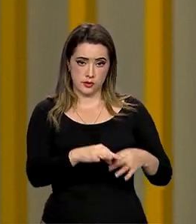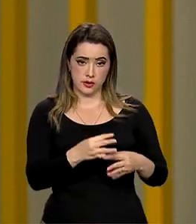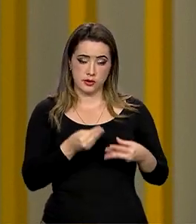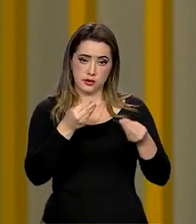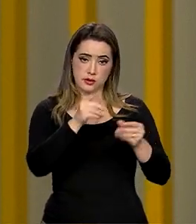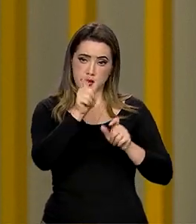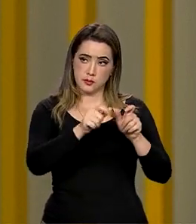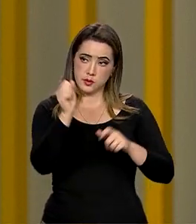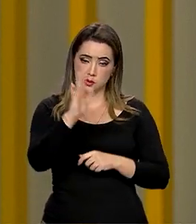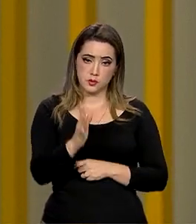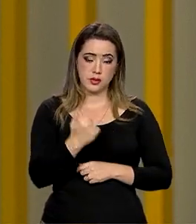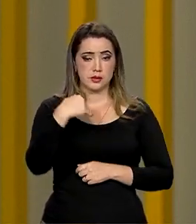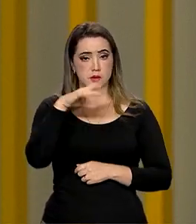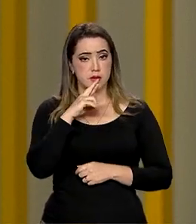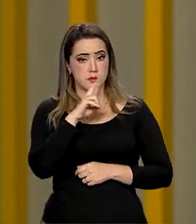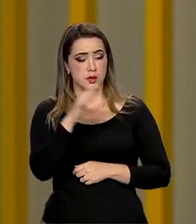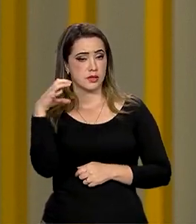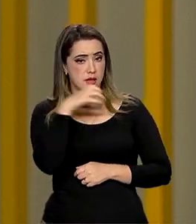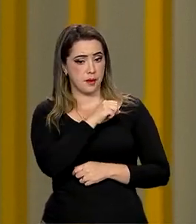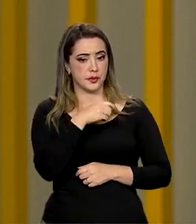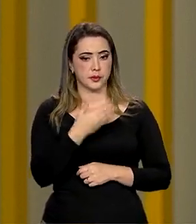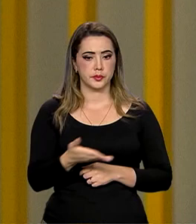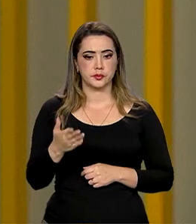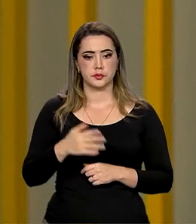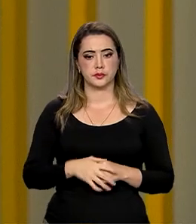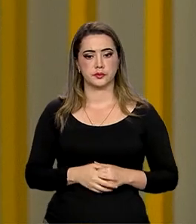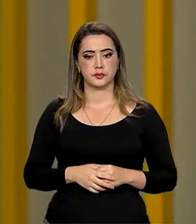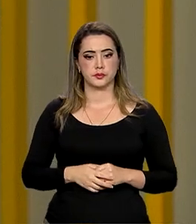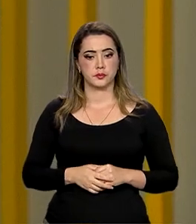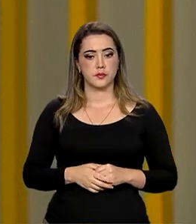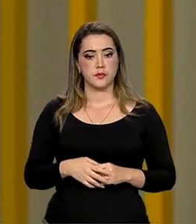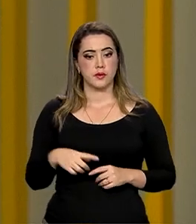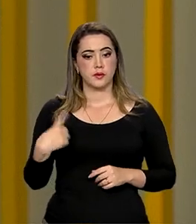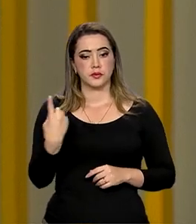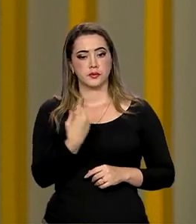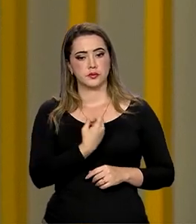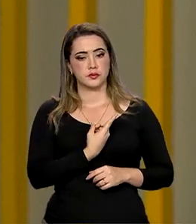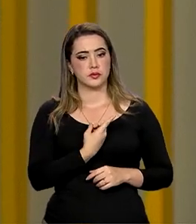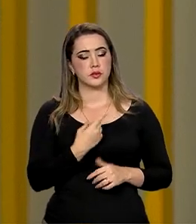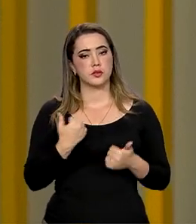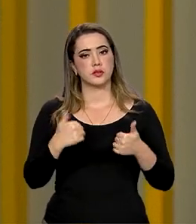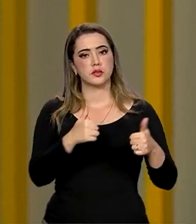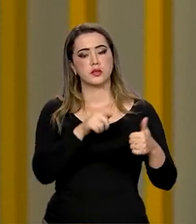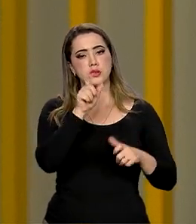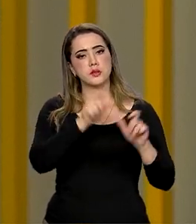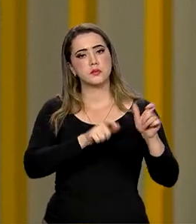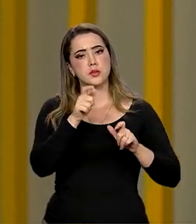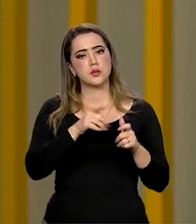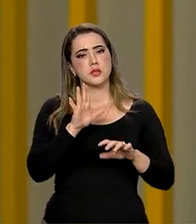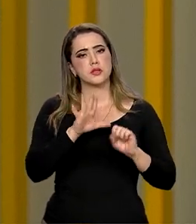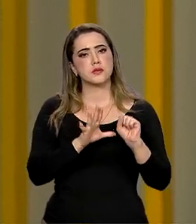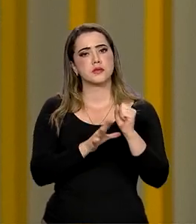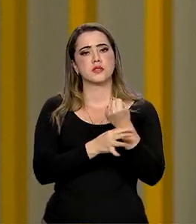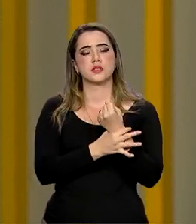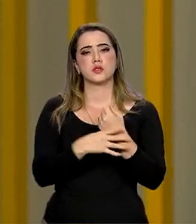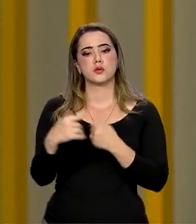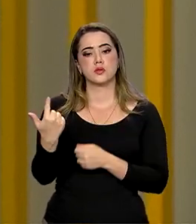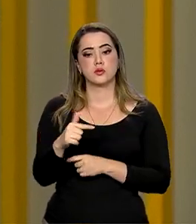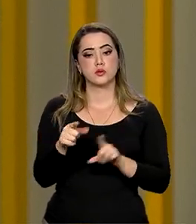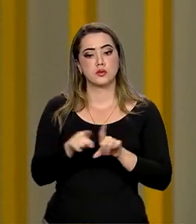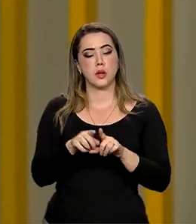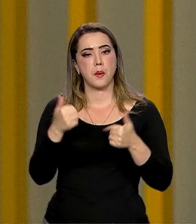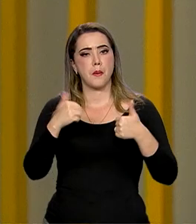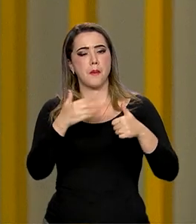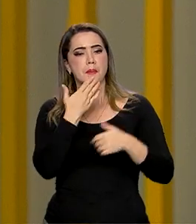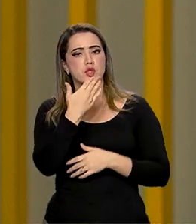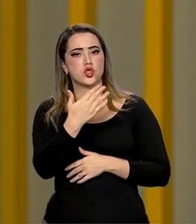brasileiro a decisão mais rápida. Então, muitas vezes, as pessoas ficam inseguras de estar sendo pedido avaliado por